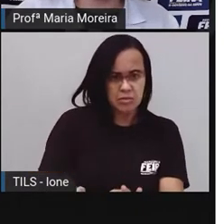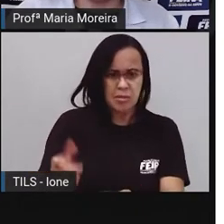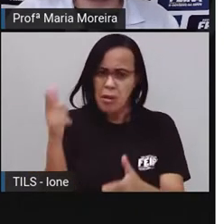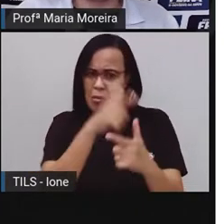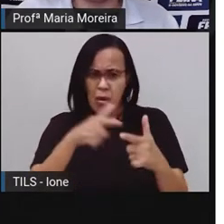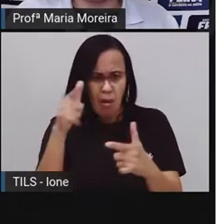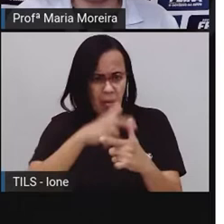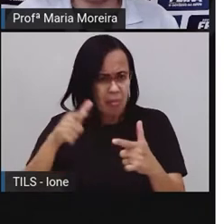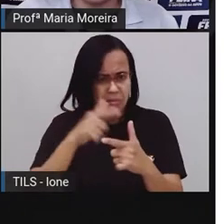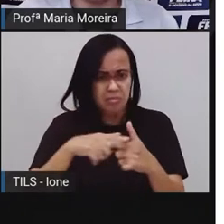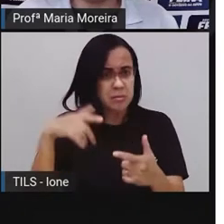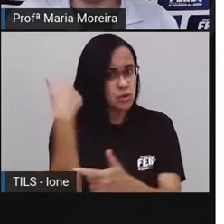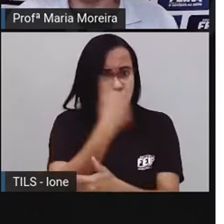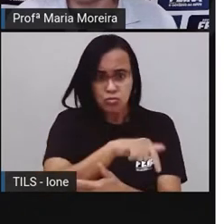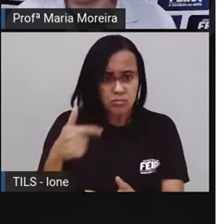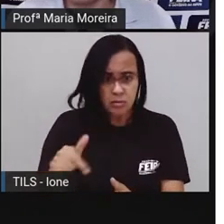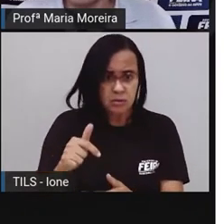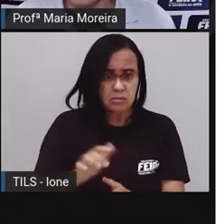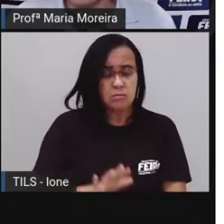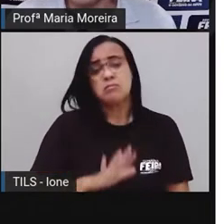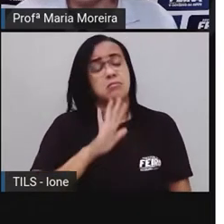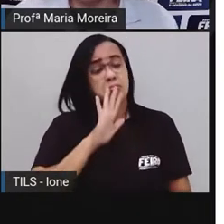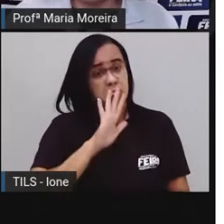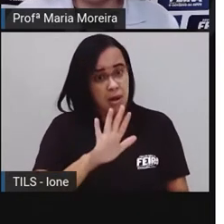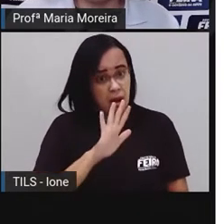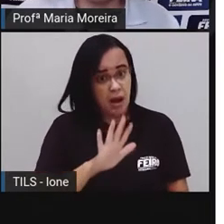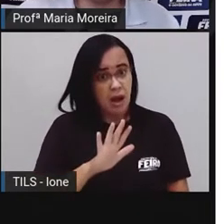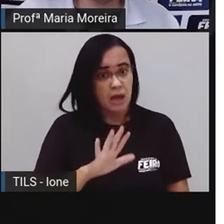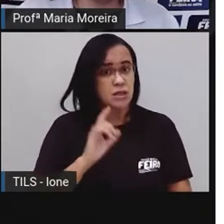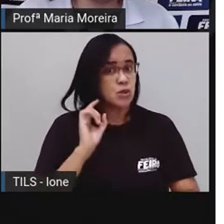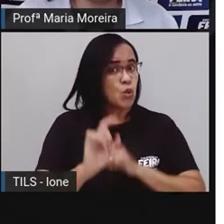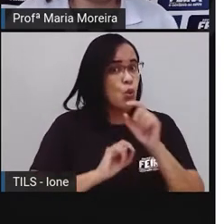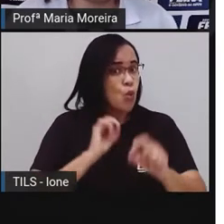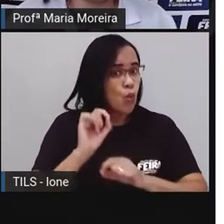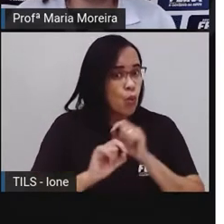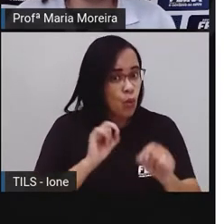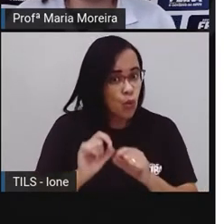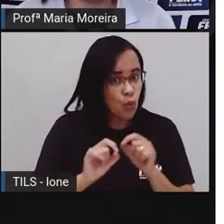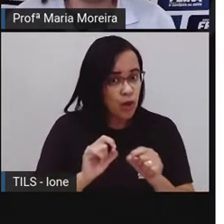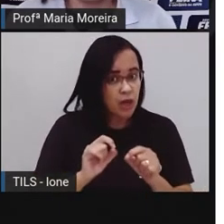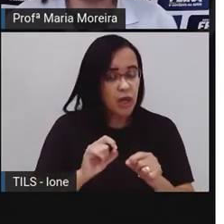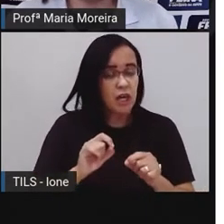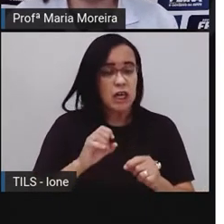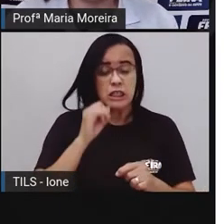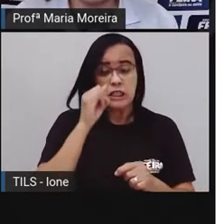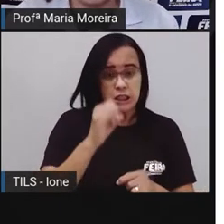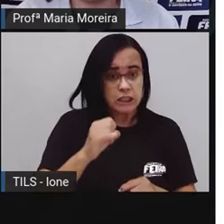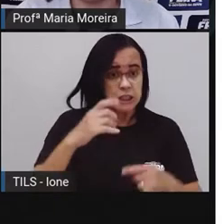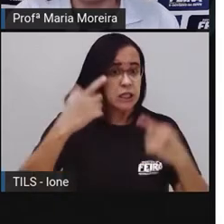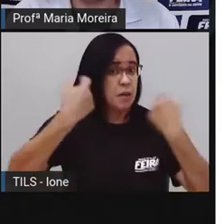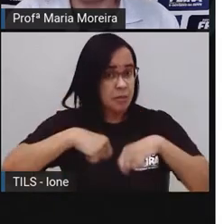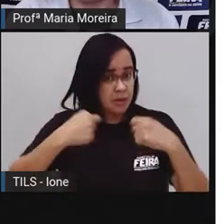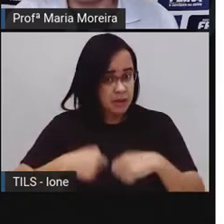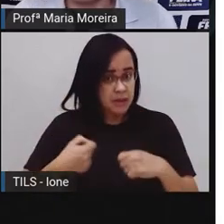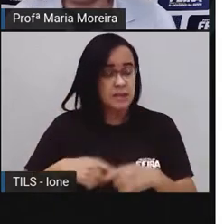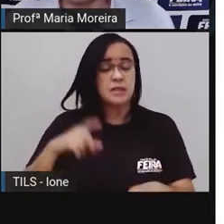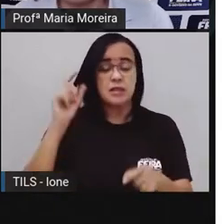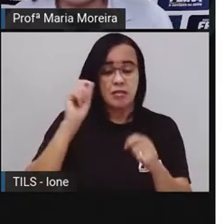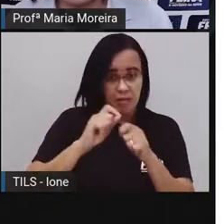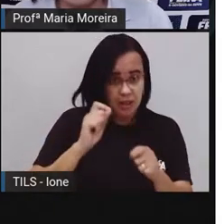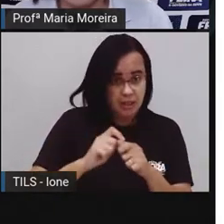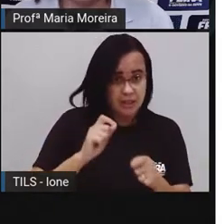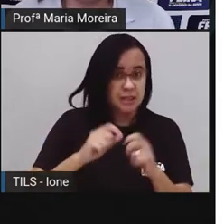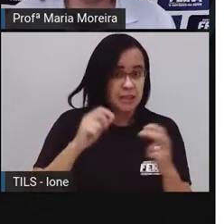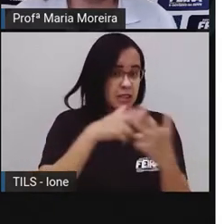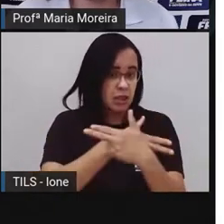publicidade pela cidade não é o problema. Desde que feita de forma comedida e controlada, para que a poluição